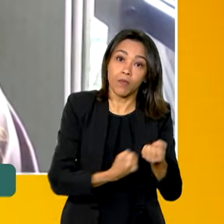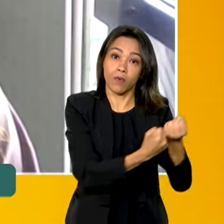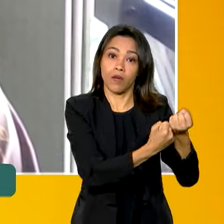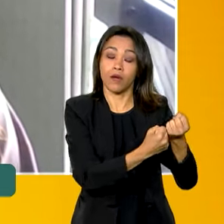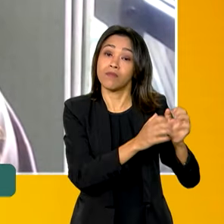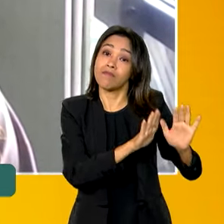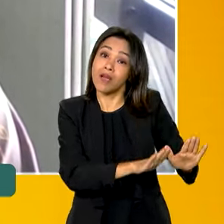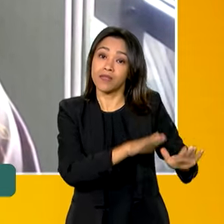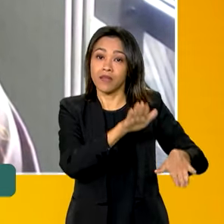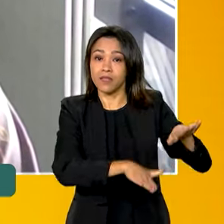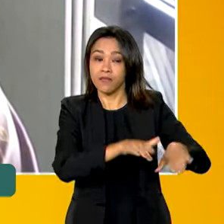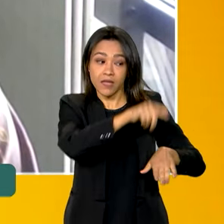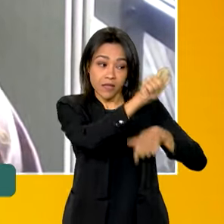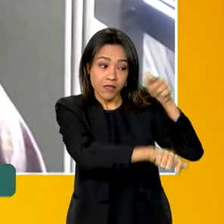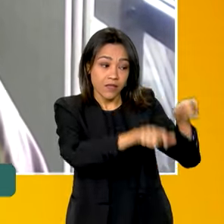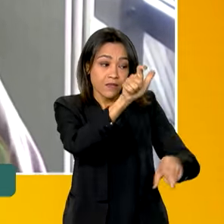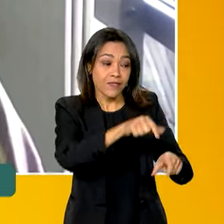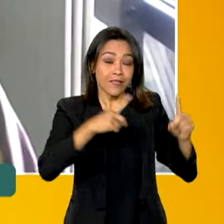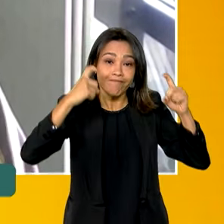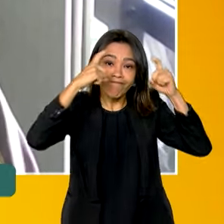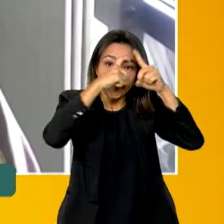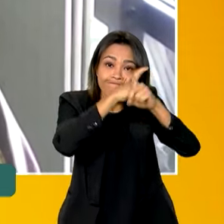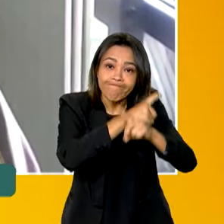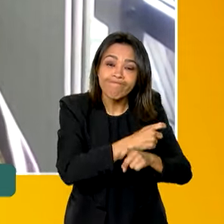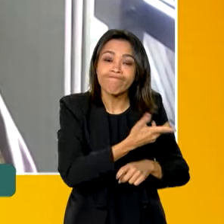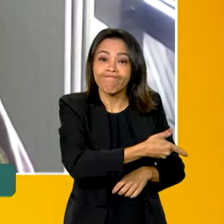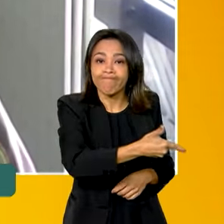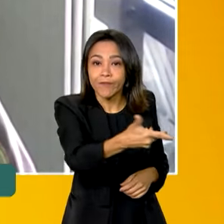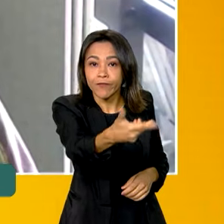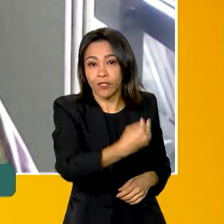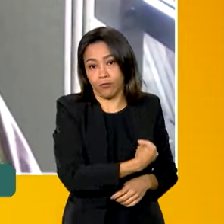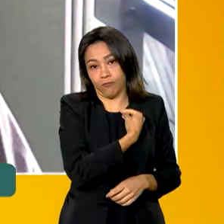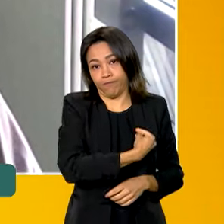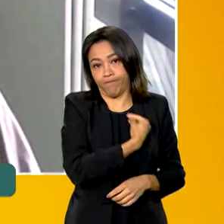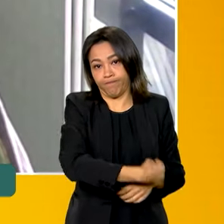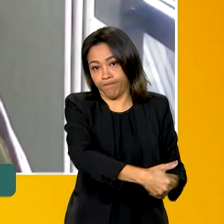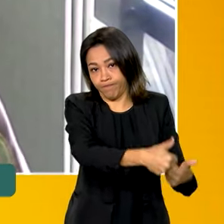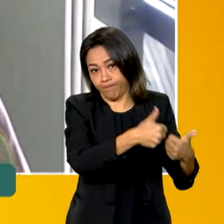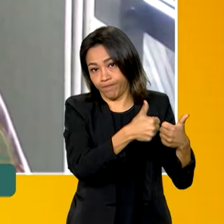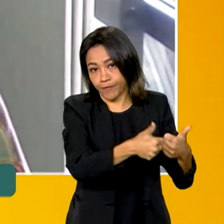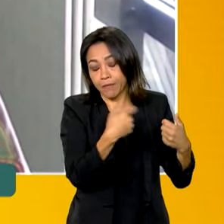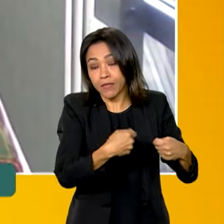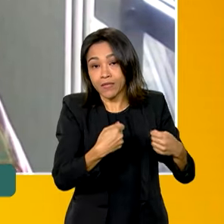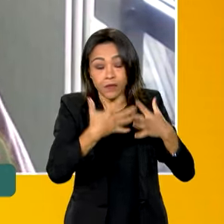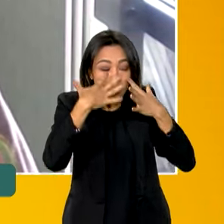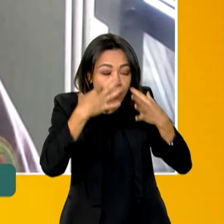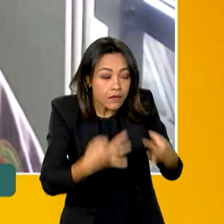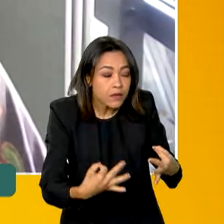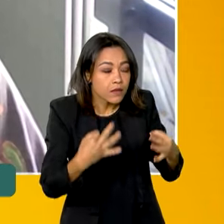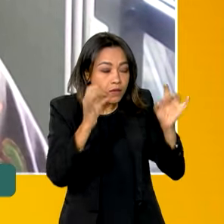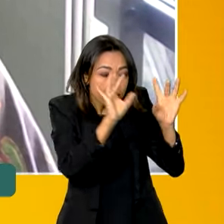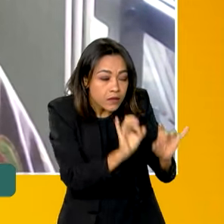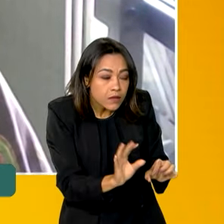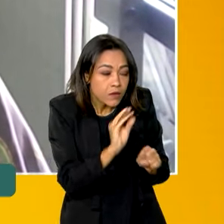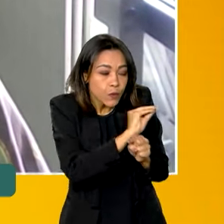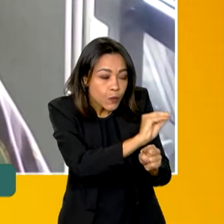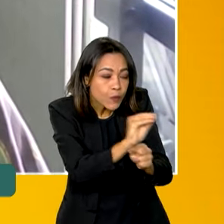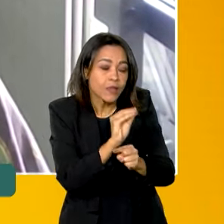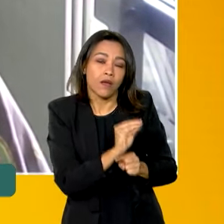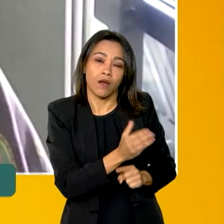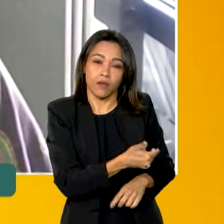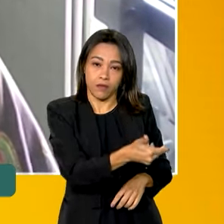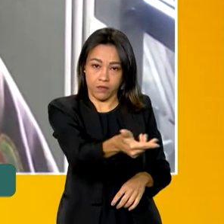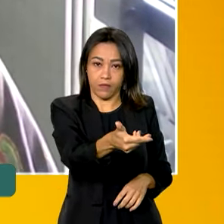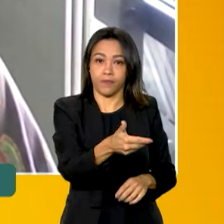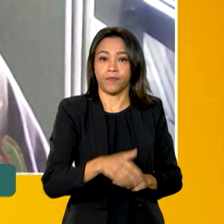muitas vezes incapacitantes, o que faz com que as pessoas demandem cuidados. E